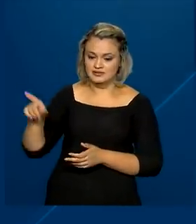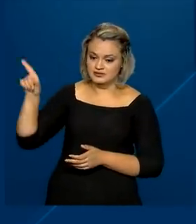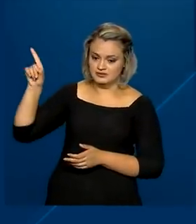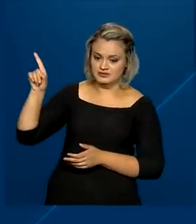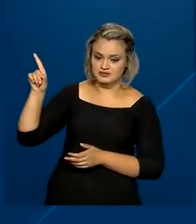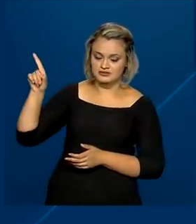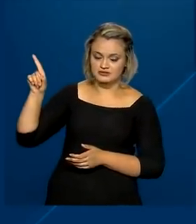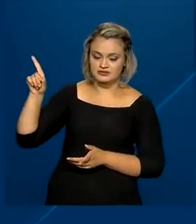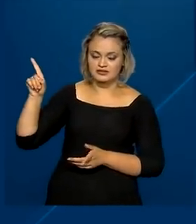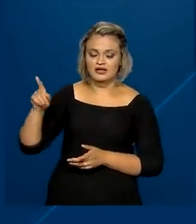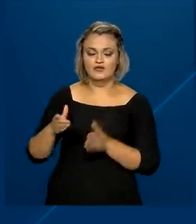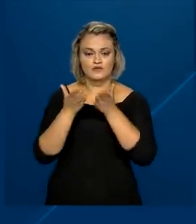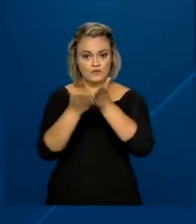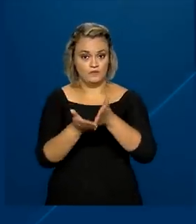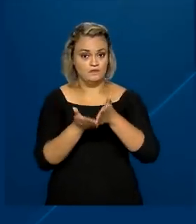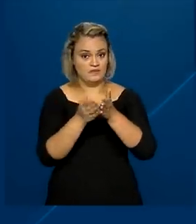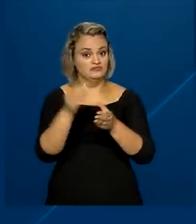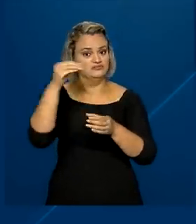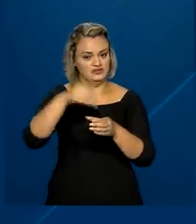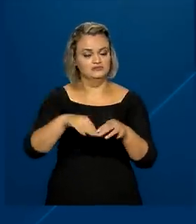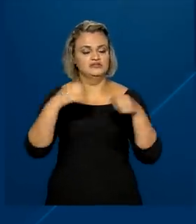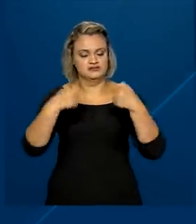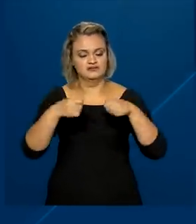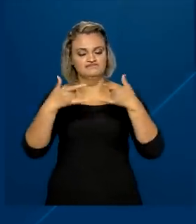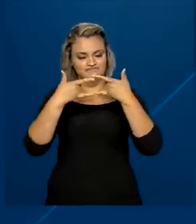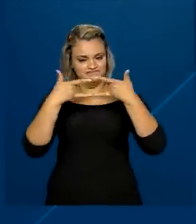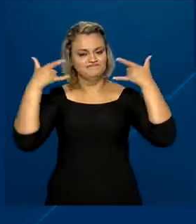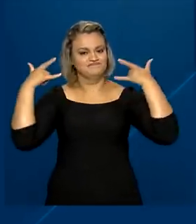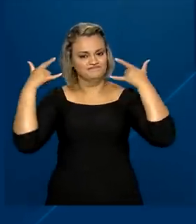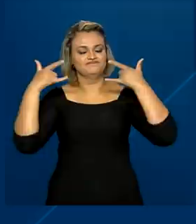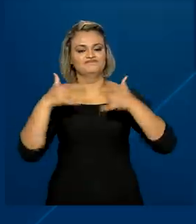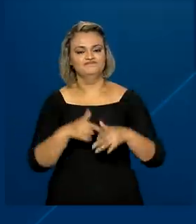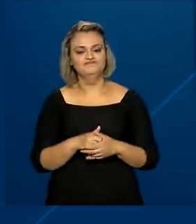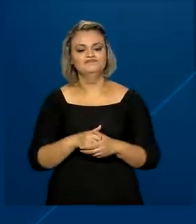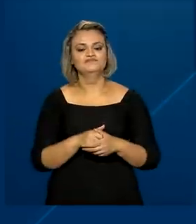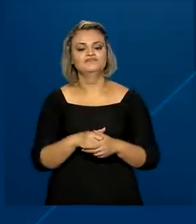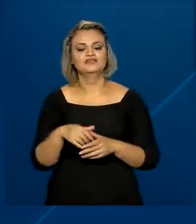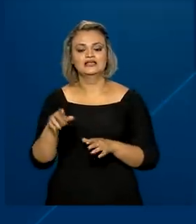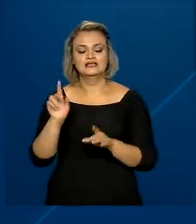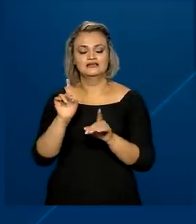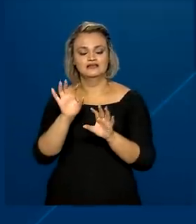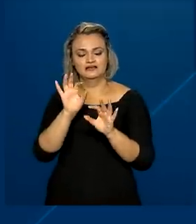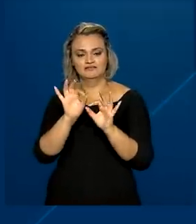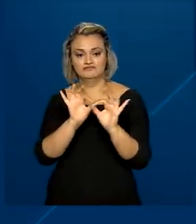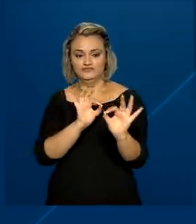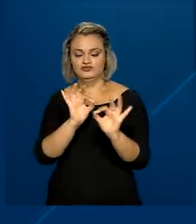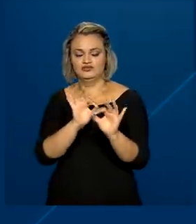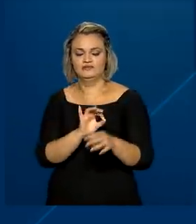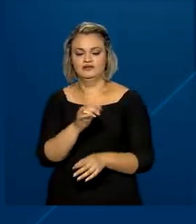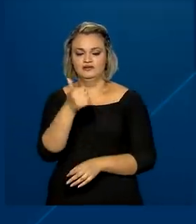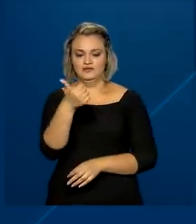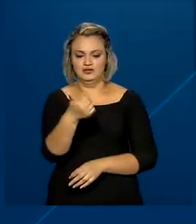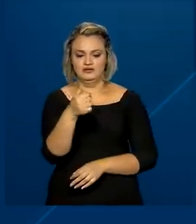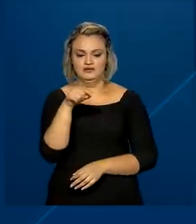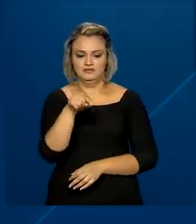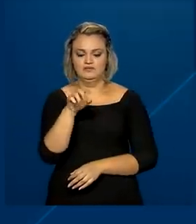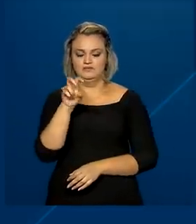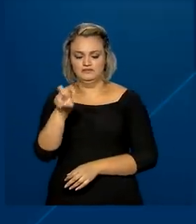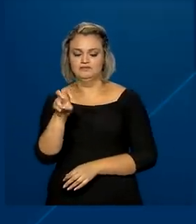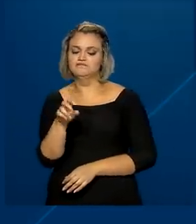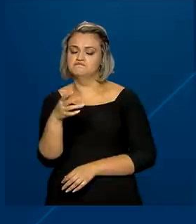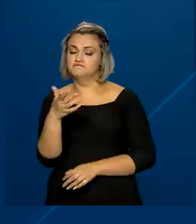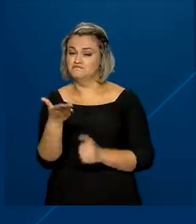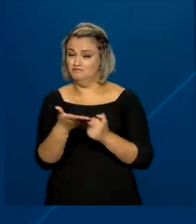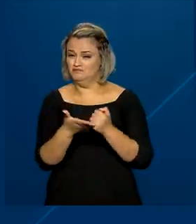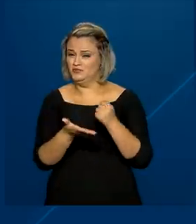bordo, viajantes e tripulantes devem usar máscara e respeitar o distanciamento de, no